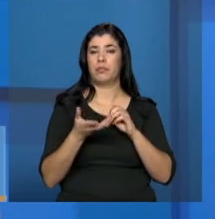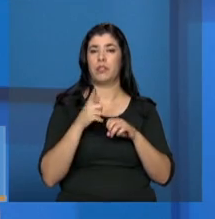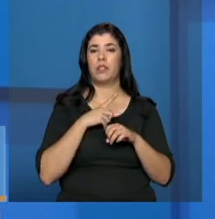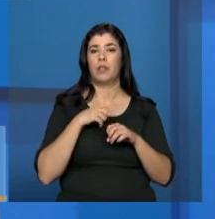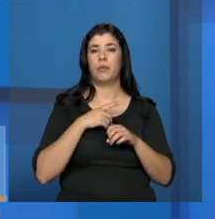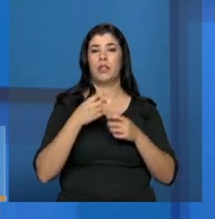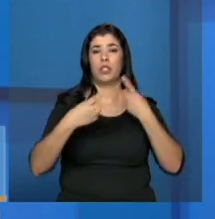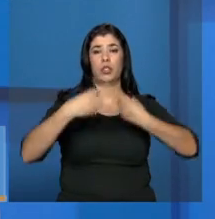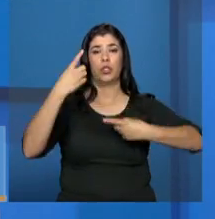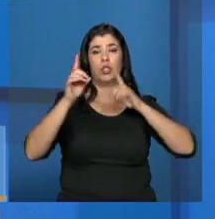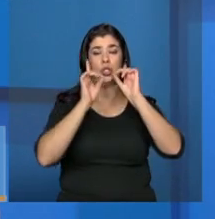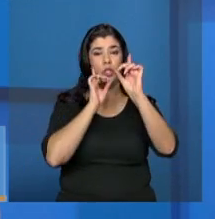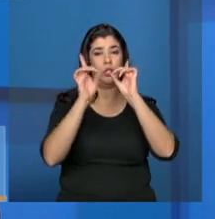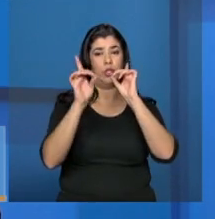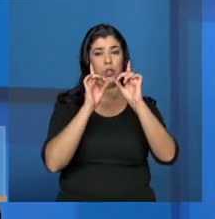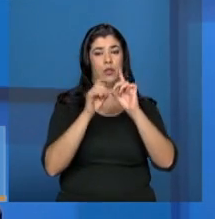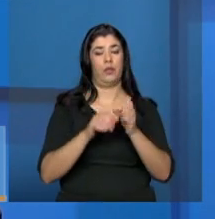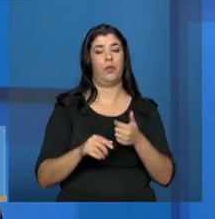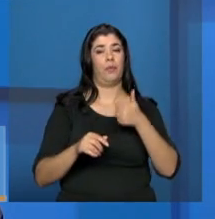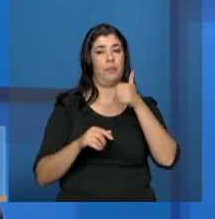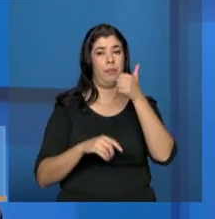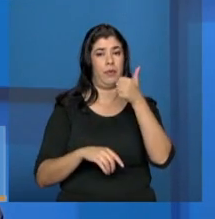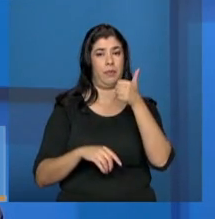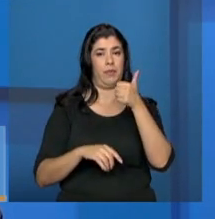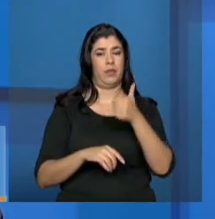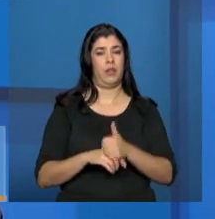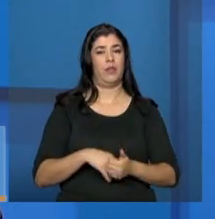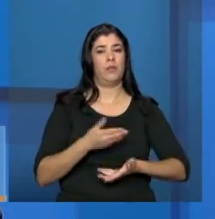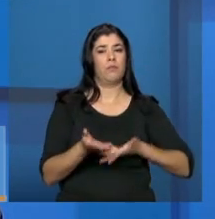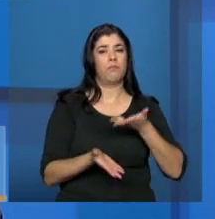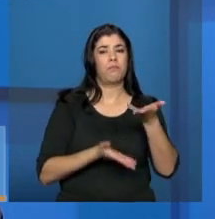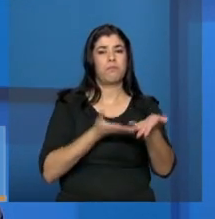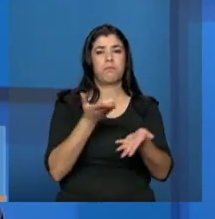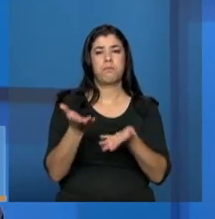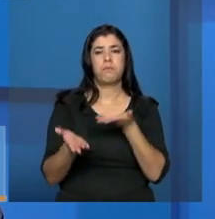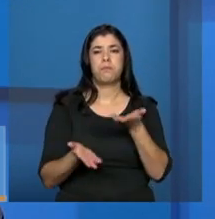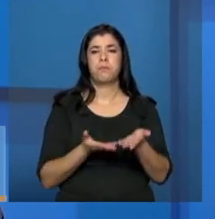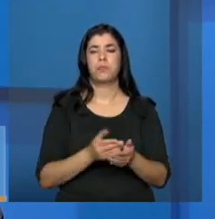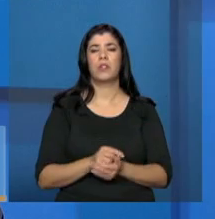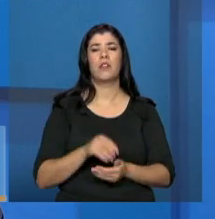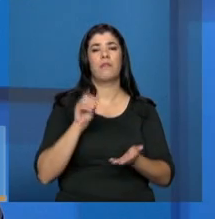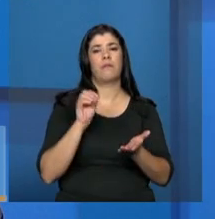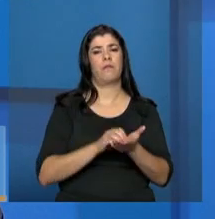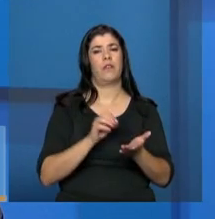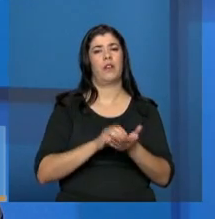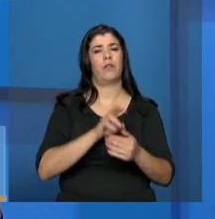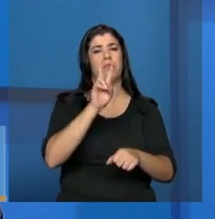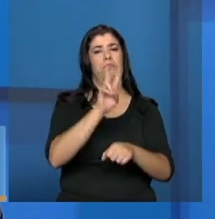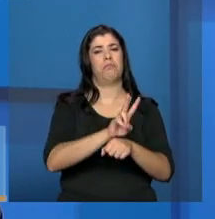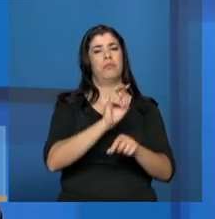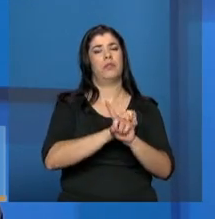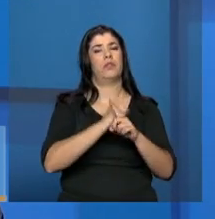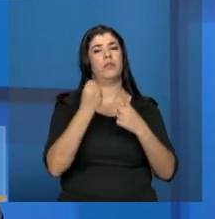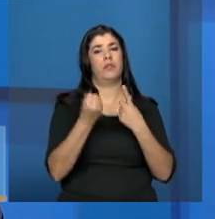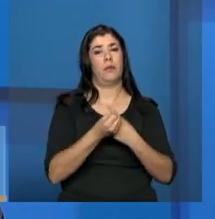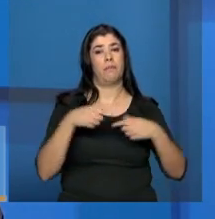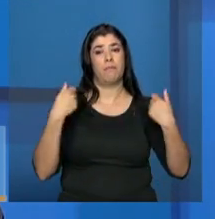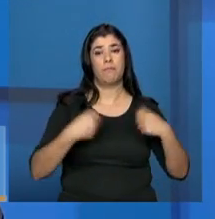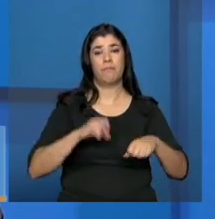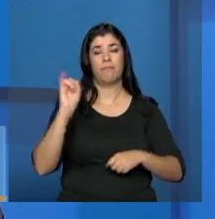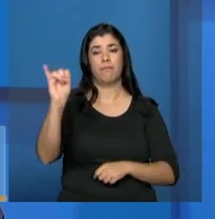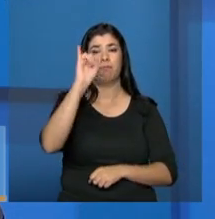lema. Um, que é o enfrentamento das situações de desproteção social. Nós queremos diagnosticar,